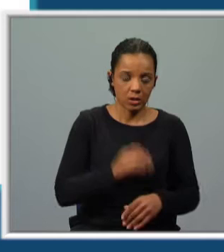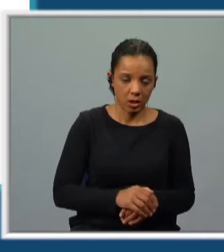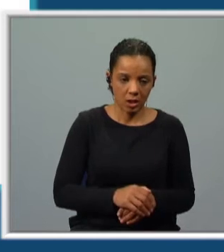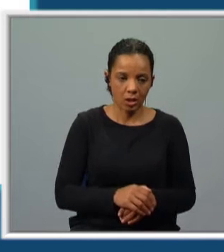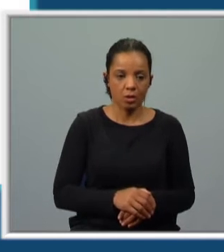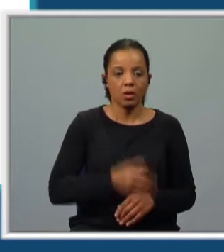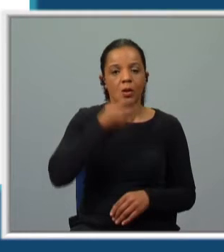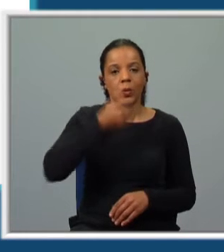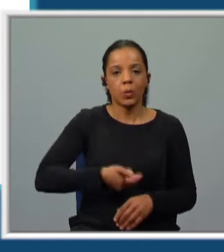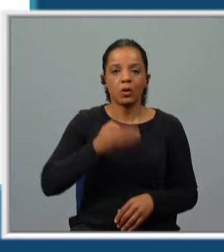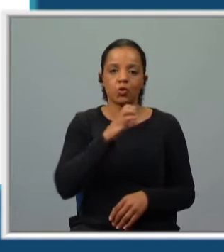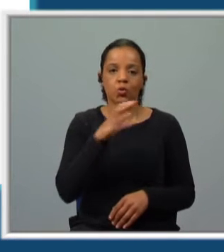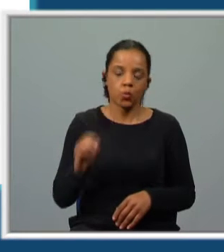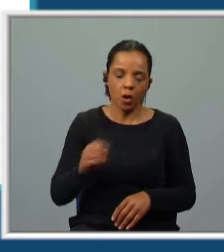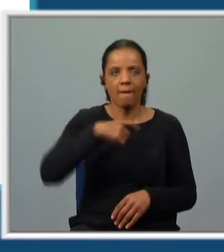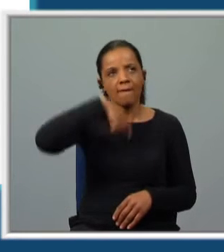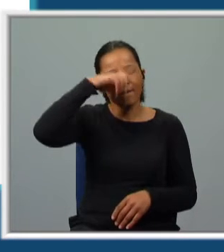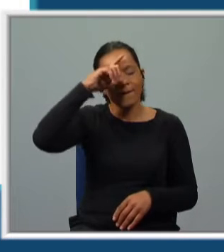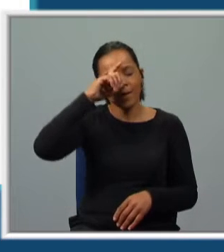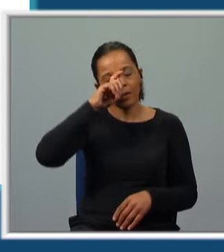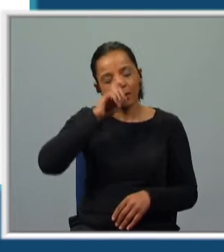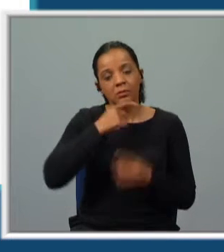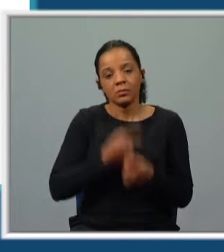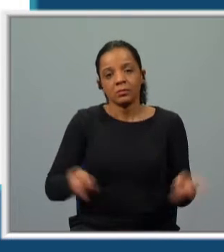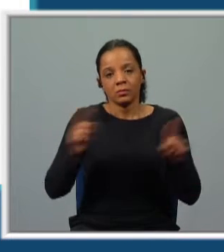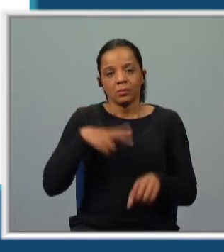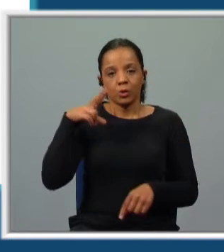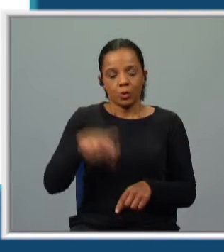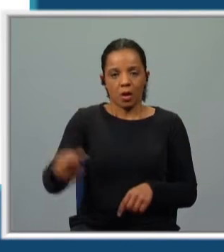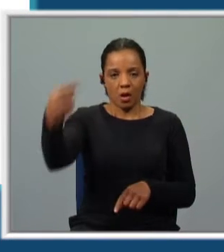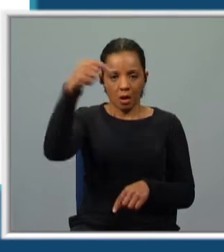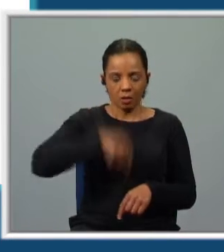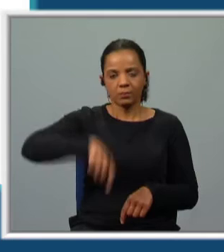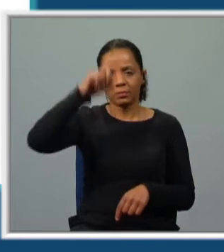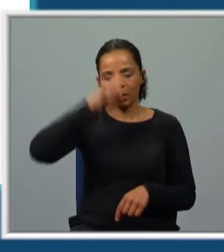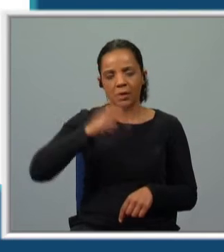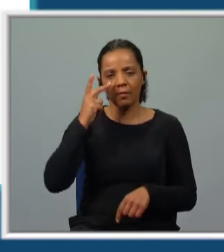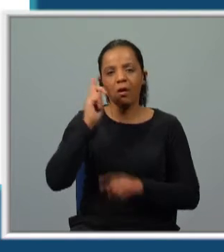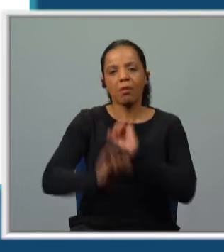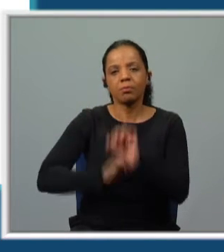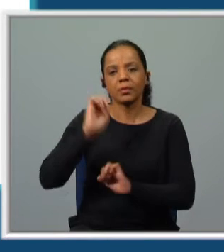o Mestre João está a recordar, está de regresso a Portugal e recorda aquilo que viveu.